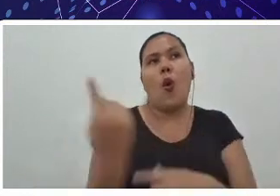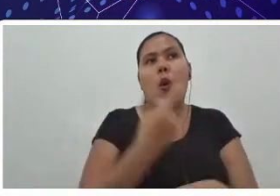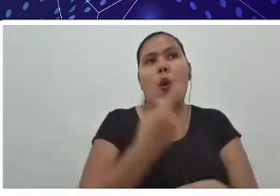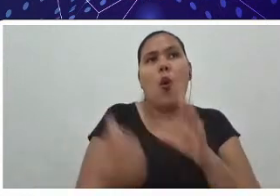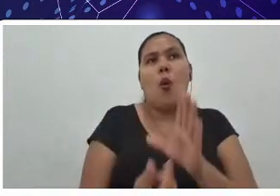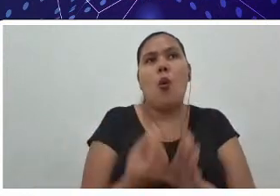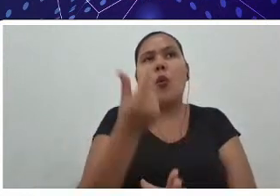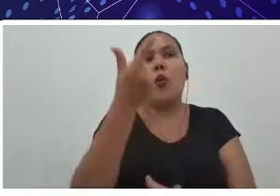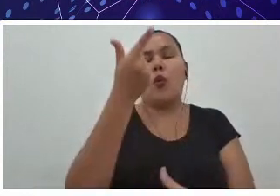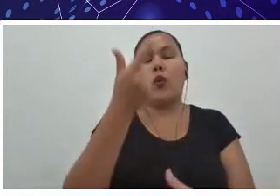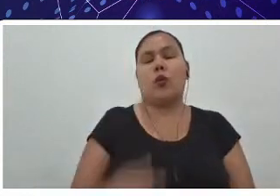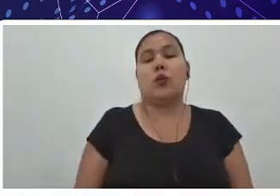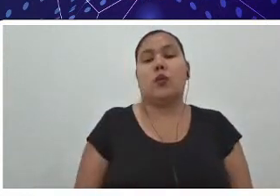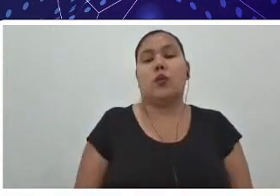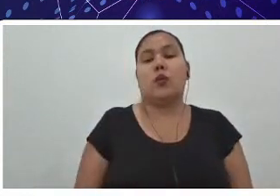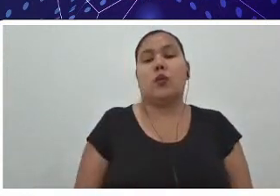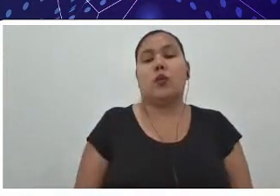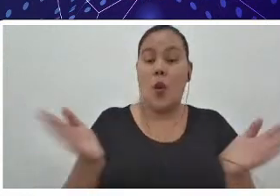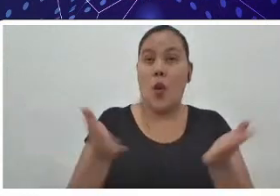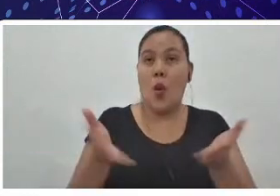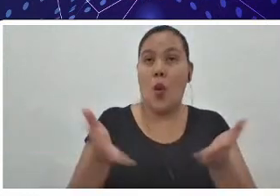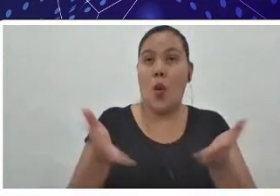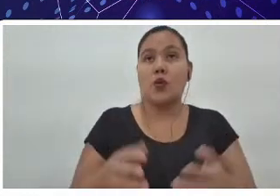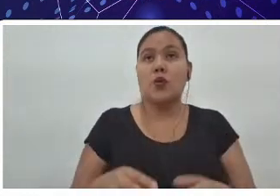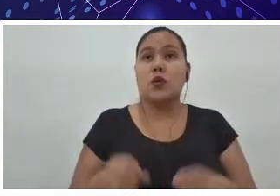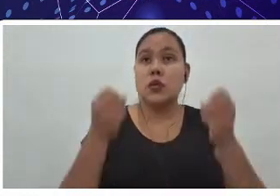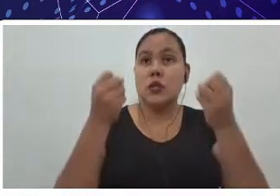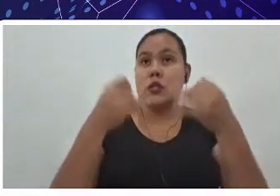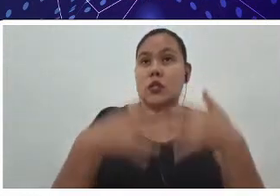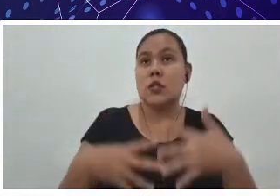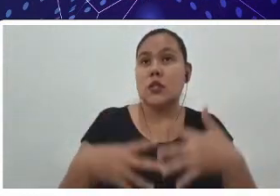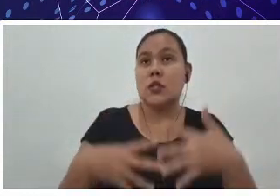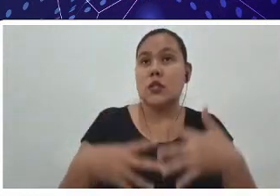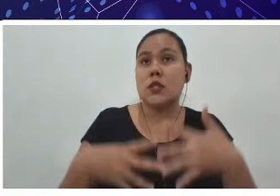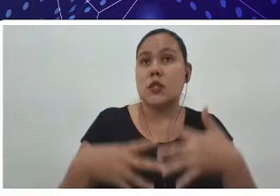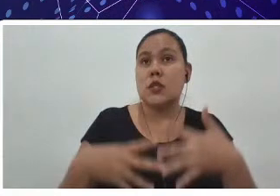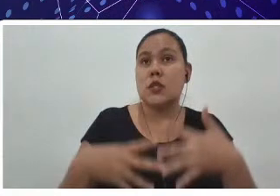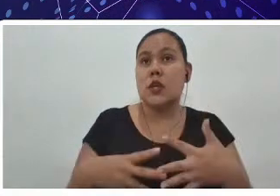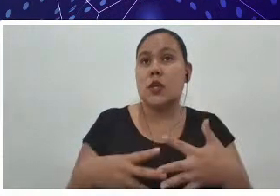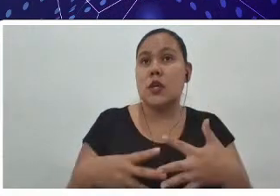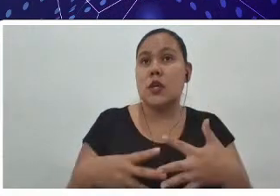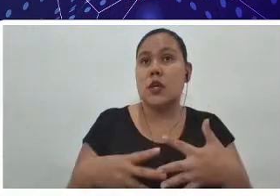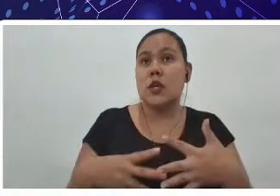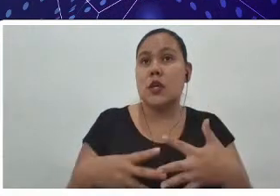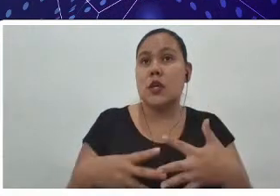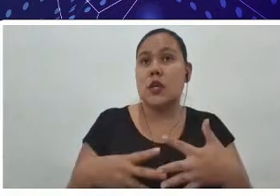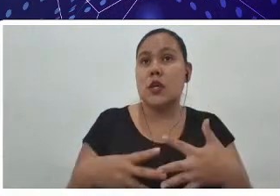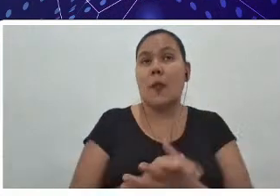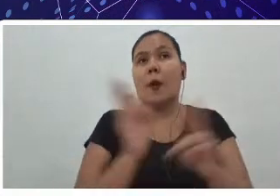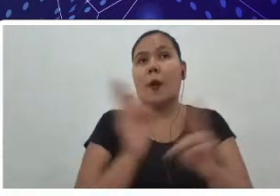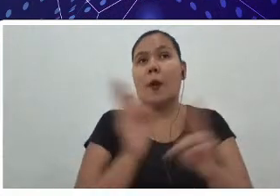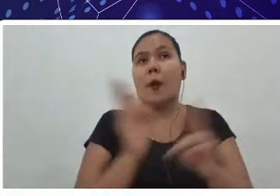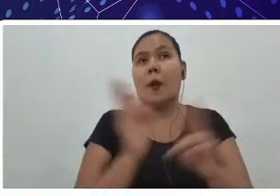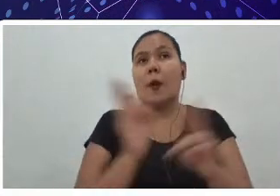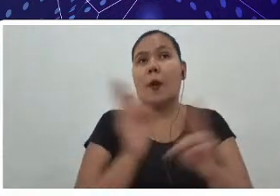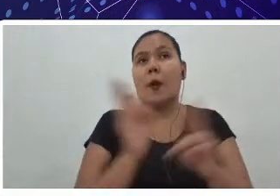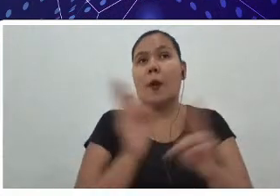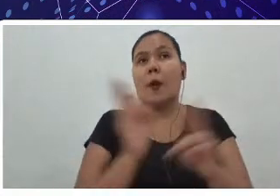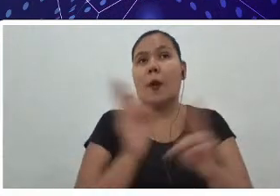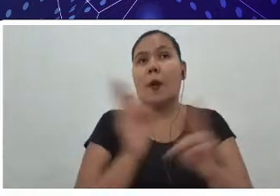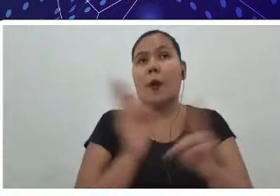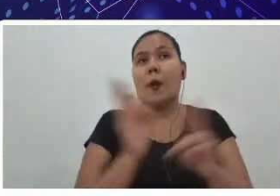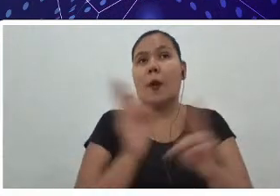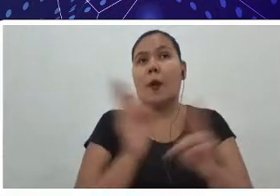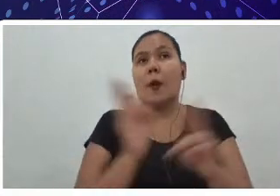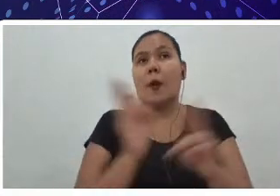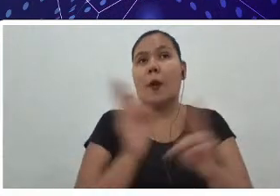especificamente com relação aos nossos rebanhos, nós temos mais de 11,5 milhões de bovinos e bubalinos